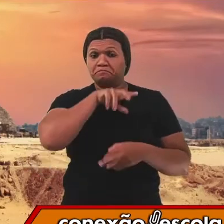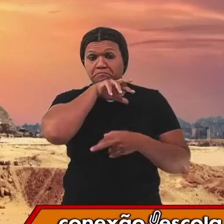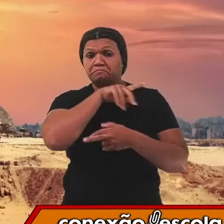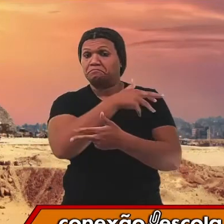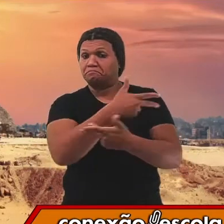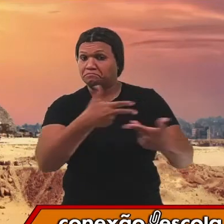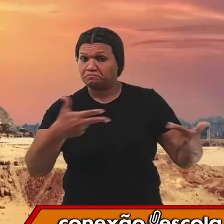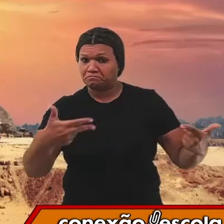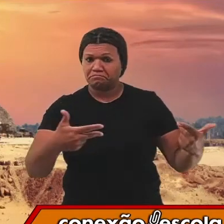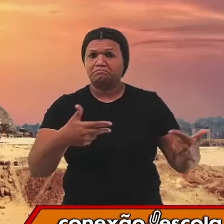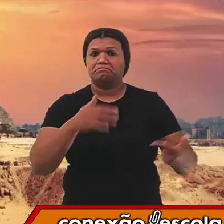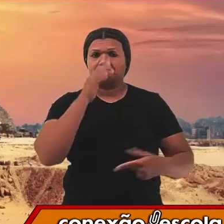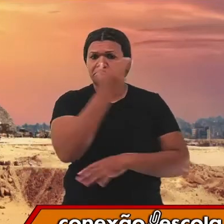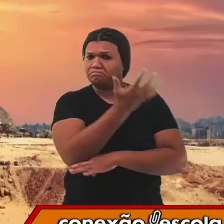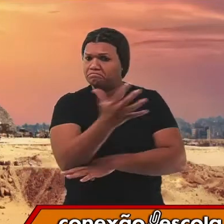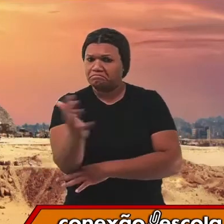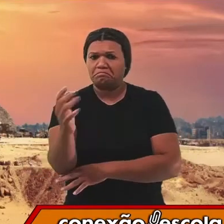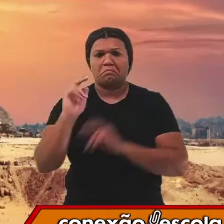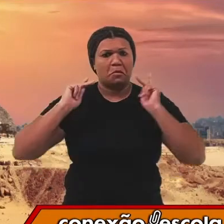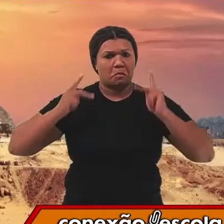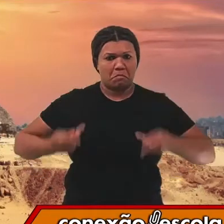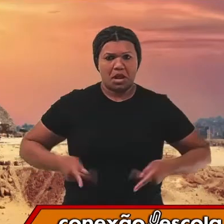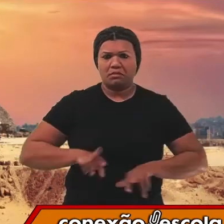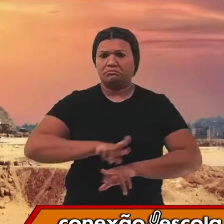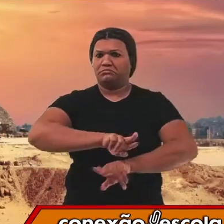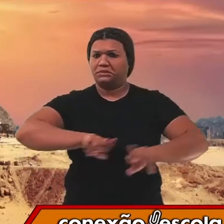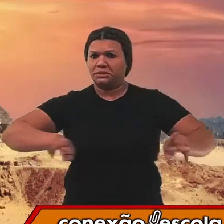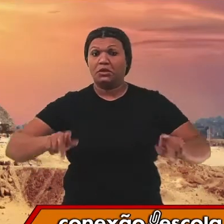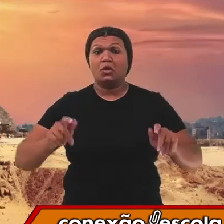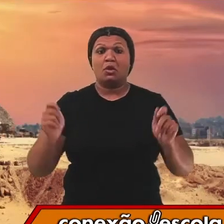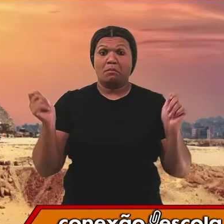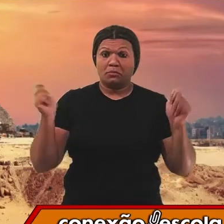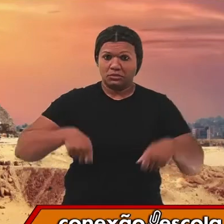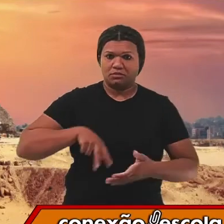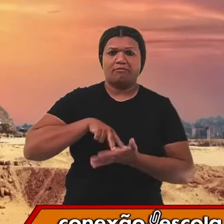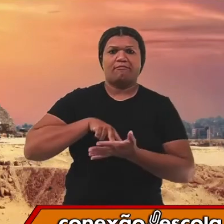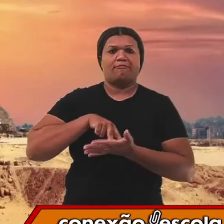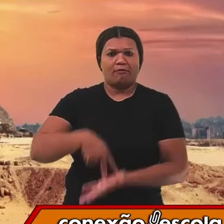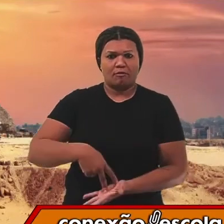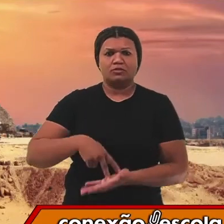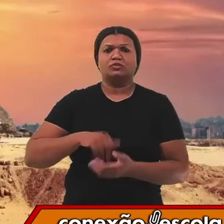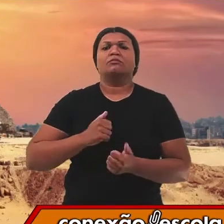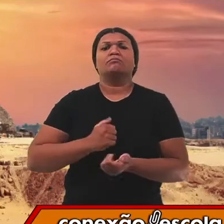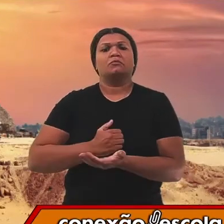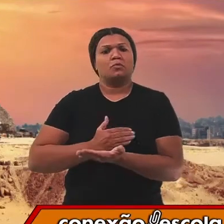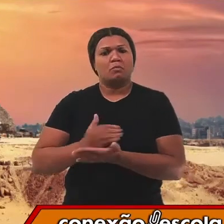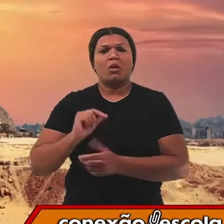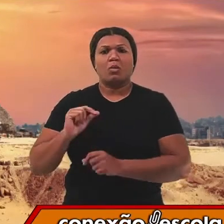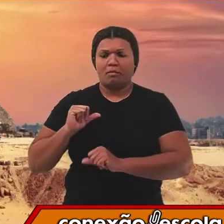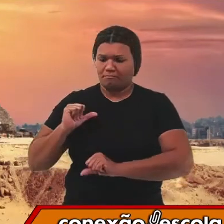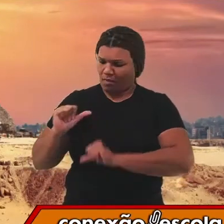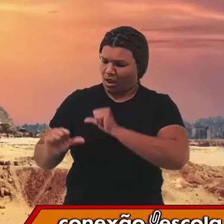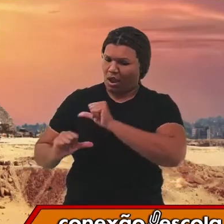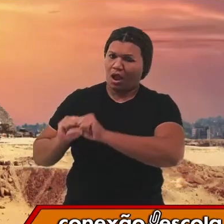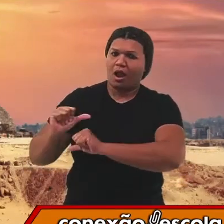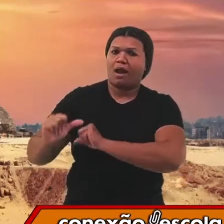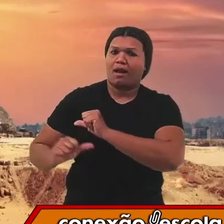suportar essas transformações, eles evoluem e tornam-se aquilo que nós temos hoje.